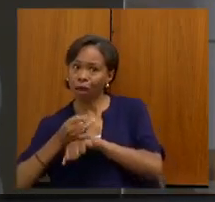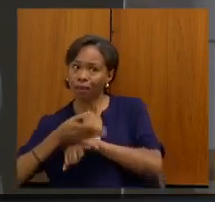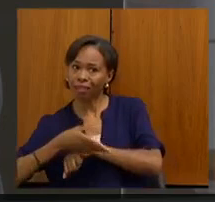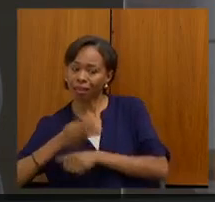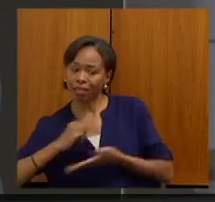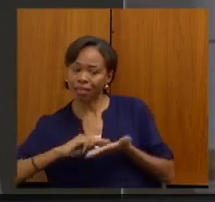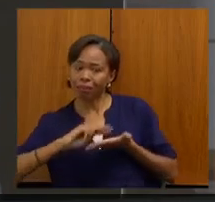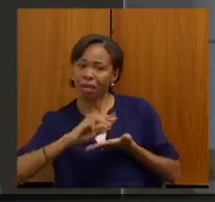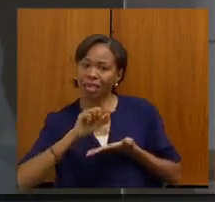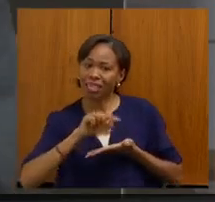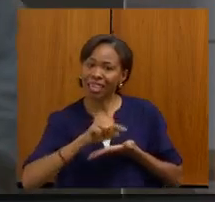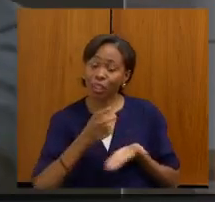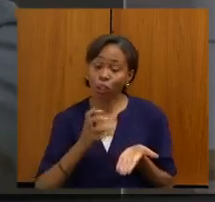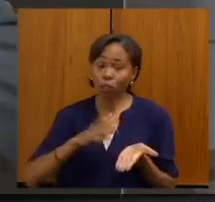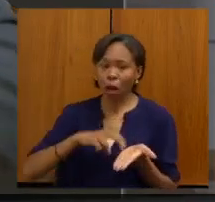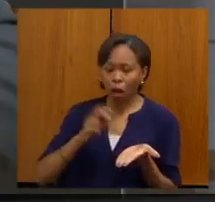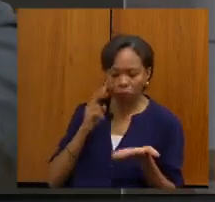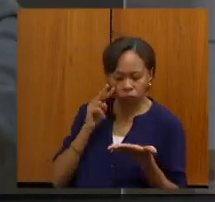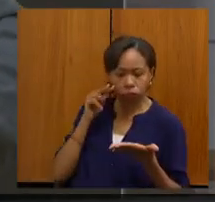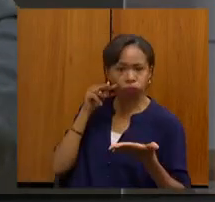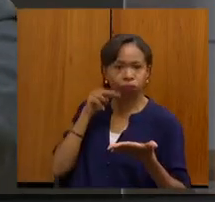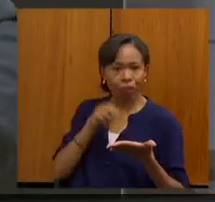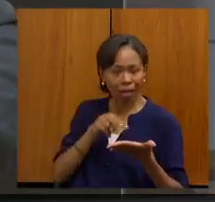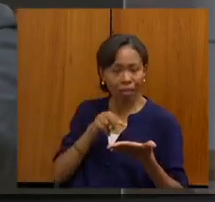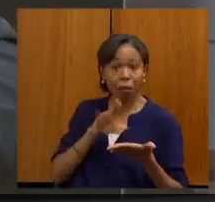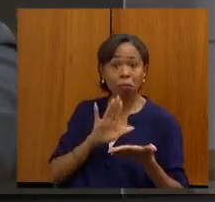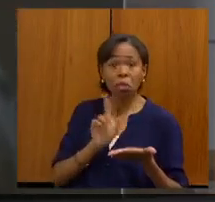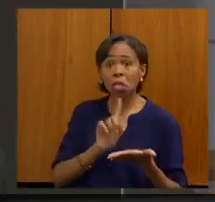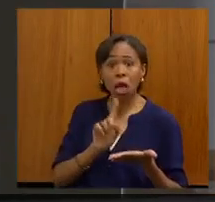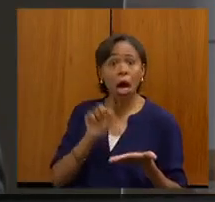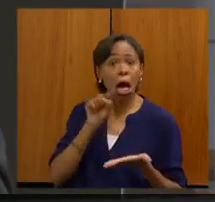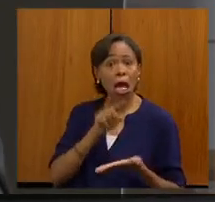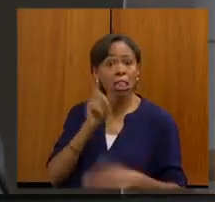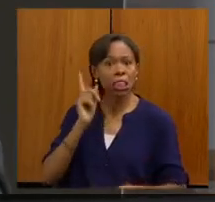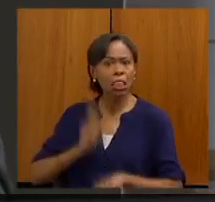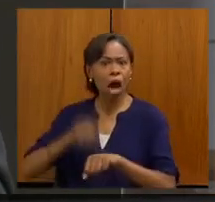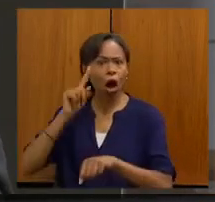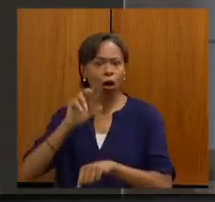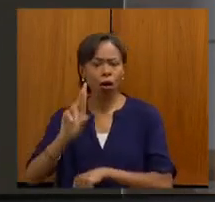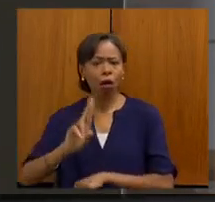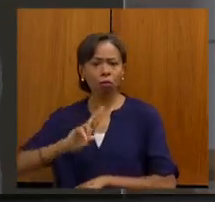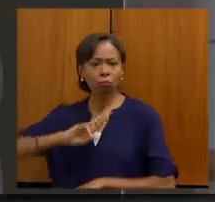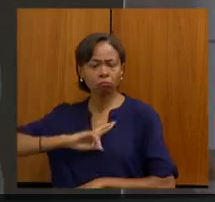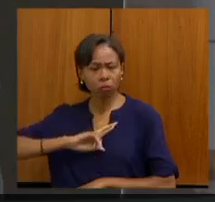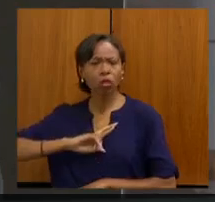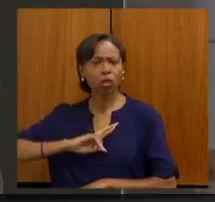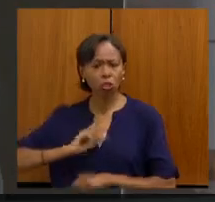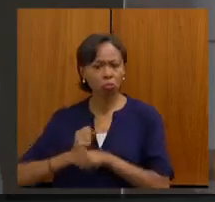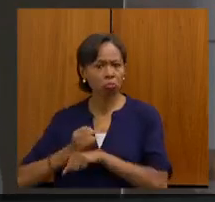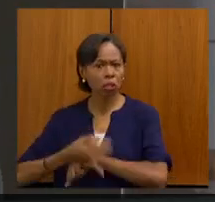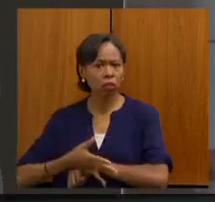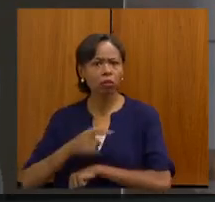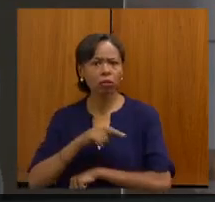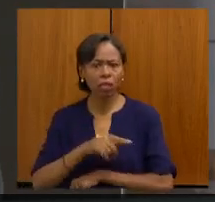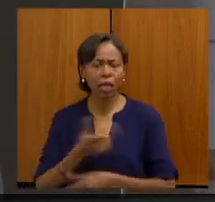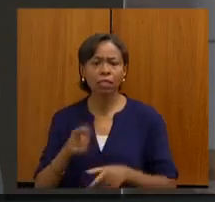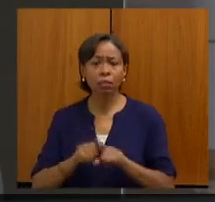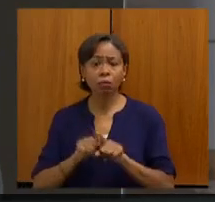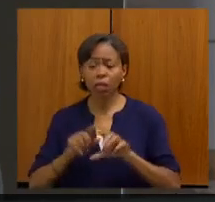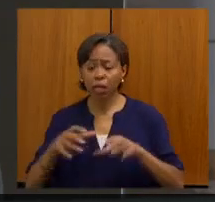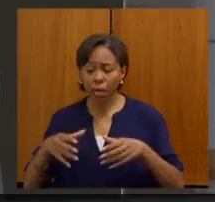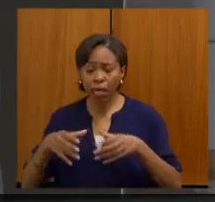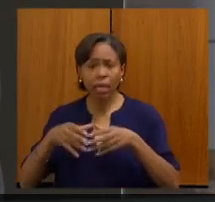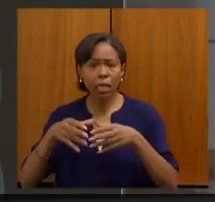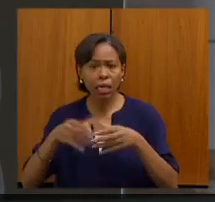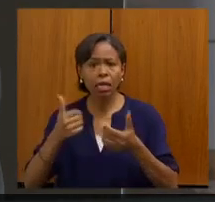no primeiro dia. Daqui a pouco, meia-noite, meia-um da manhã está tendo resposta, daqui a pouco uma equipe fazendo contato, ou